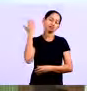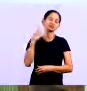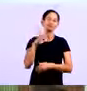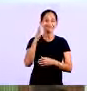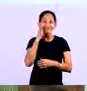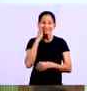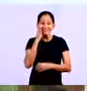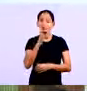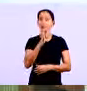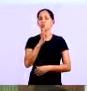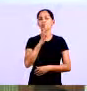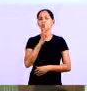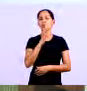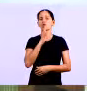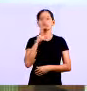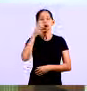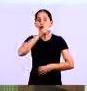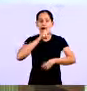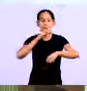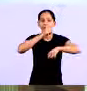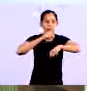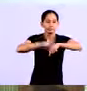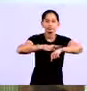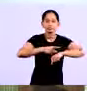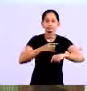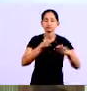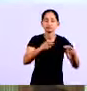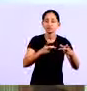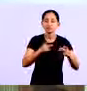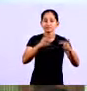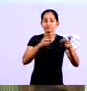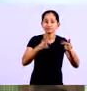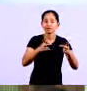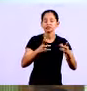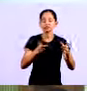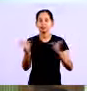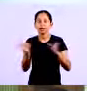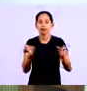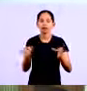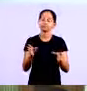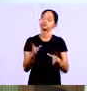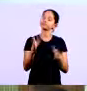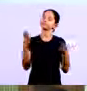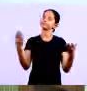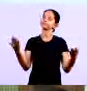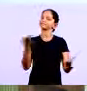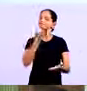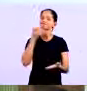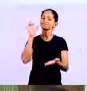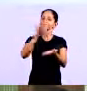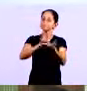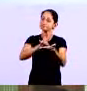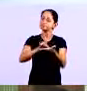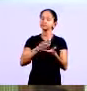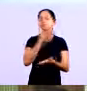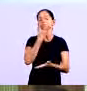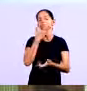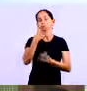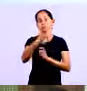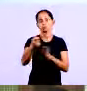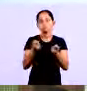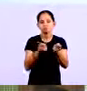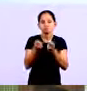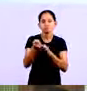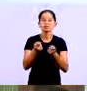essa realidade sabe que é corrido sabe que você que você tem que fazer uma série de atividades mas eu vos afirmo que fazer os controles é tão